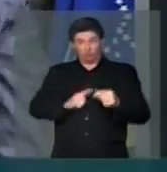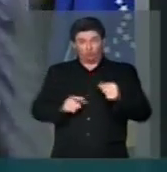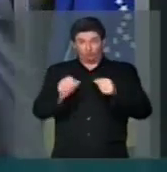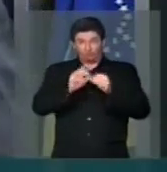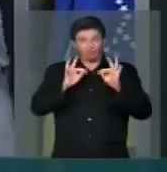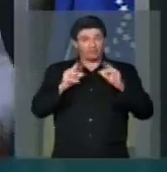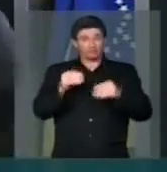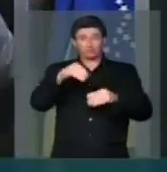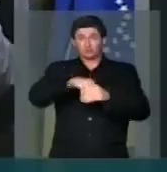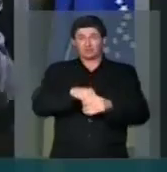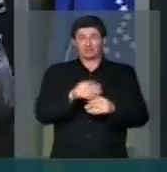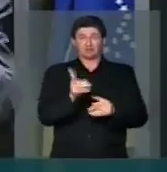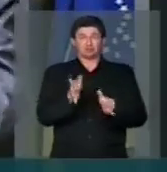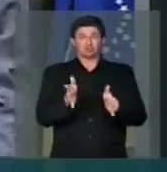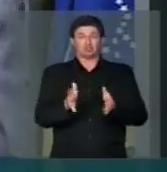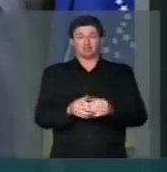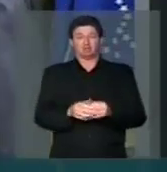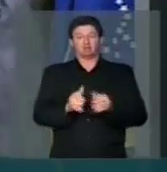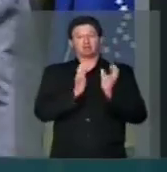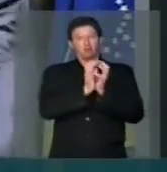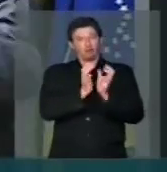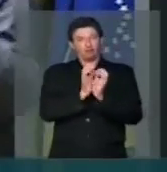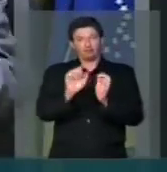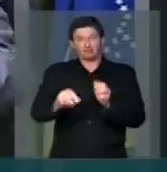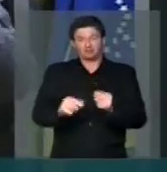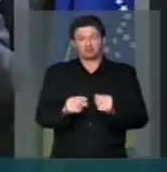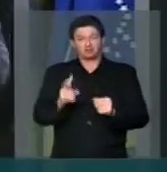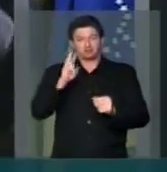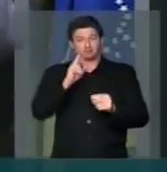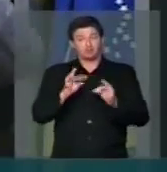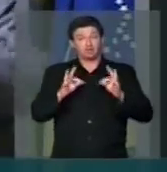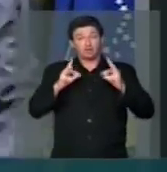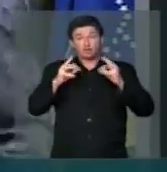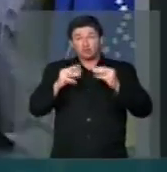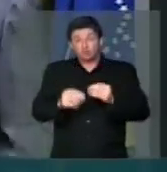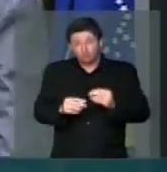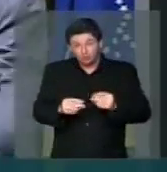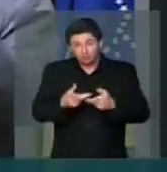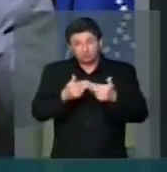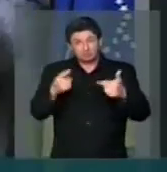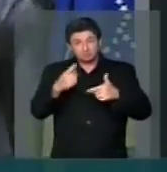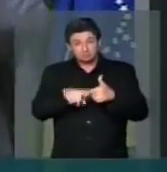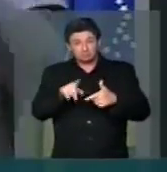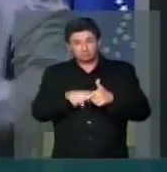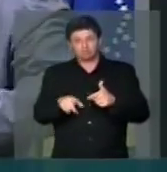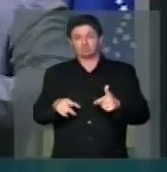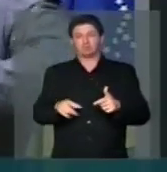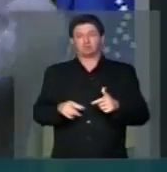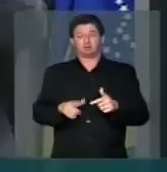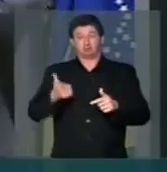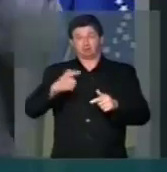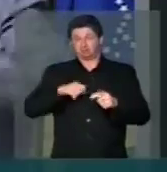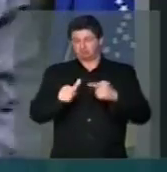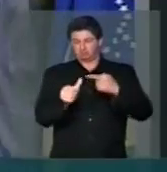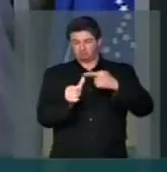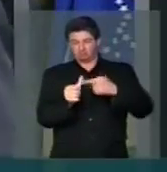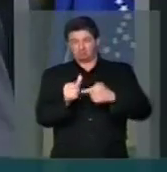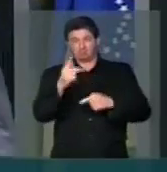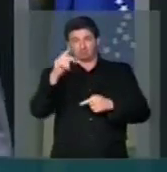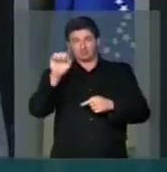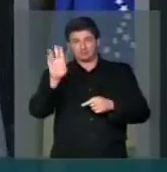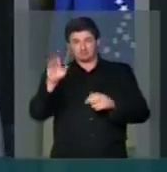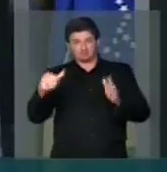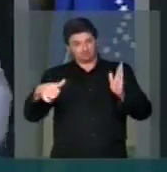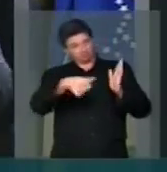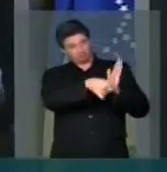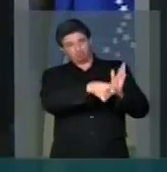todas, convive com elas. E todos esses sobressaltos não têm a digital nem do PSDB,